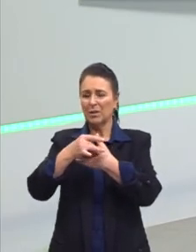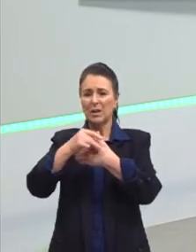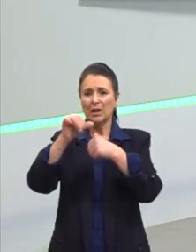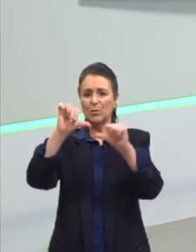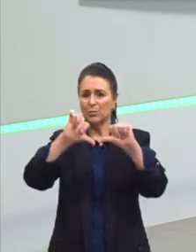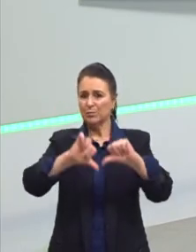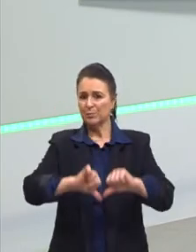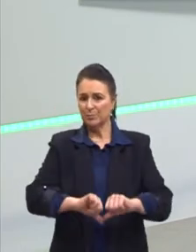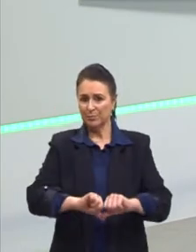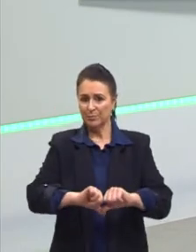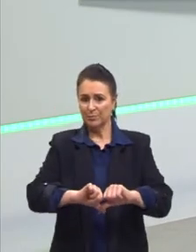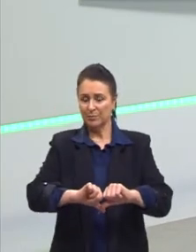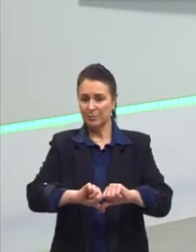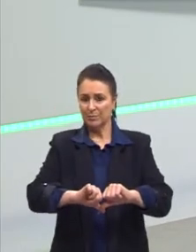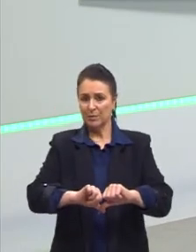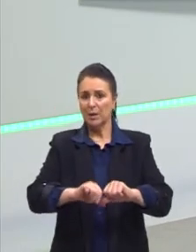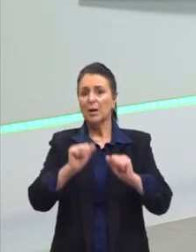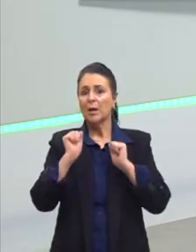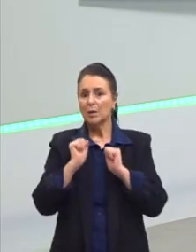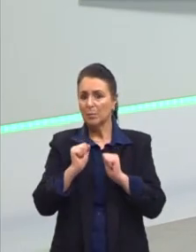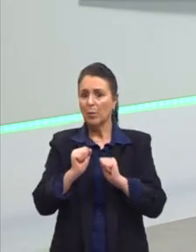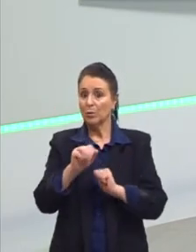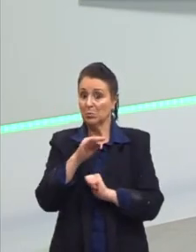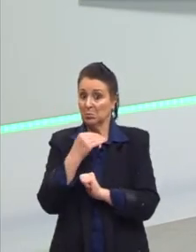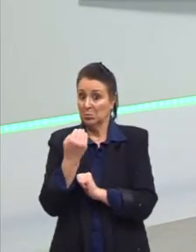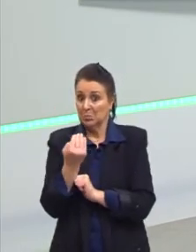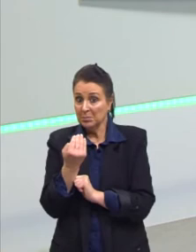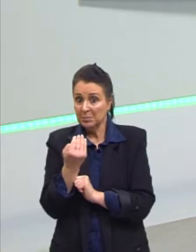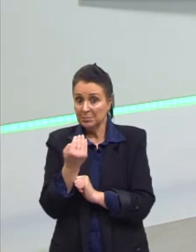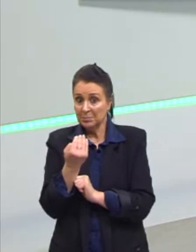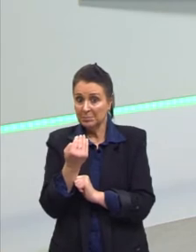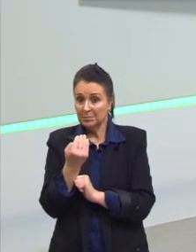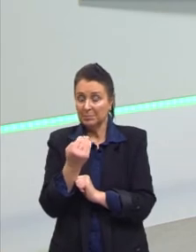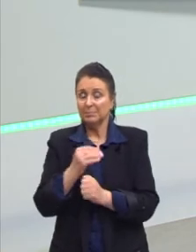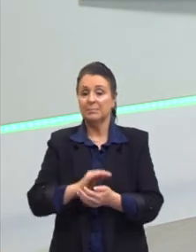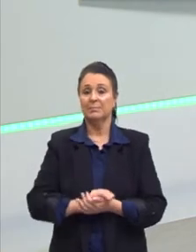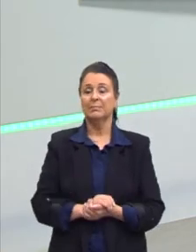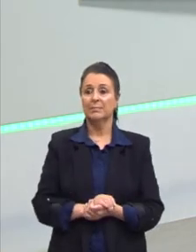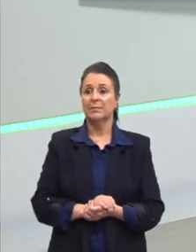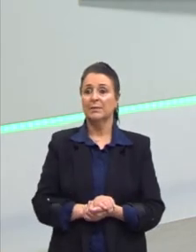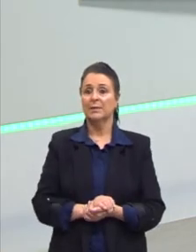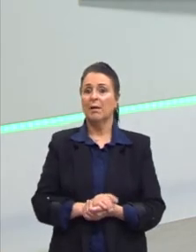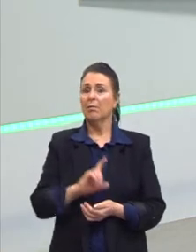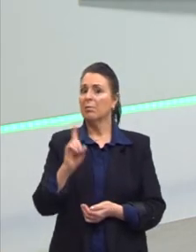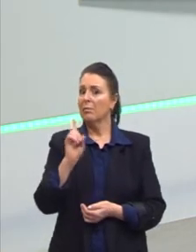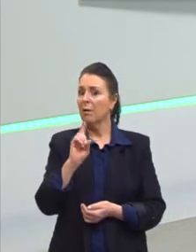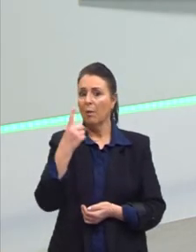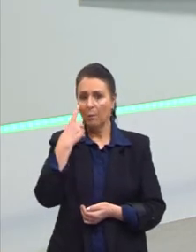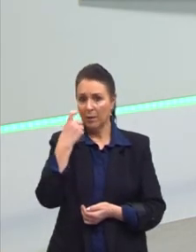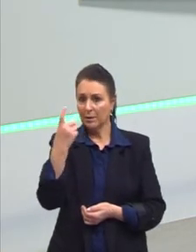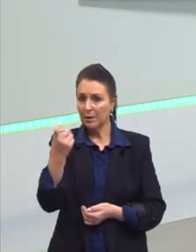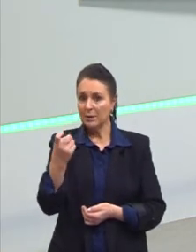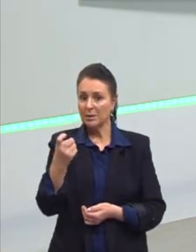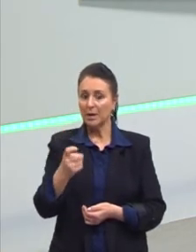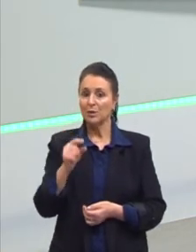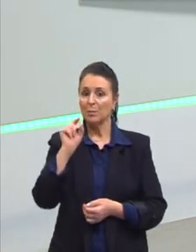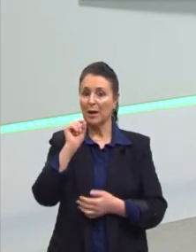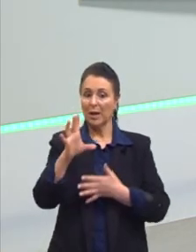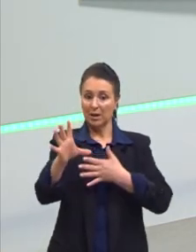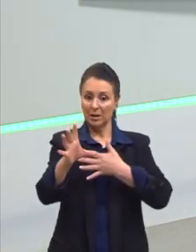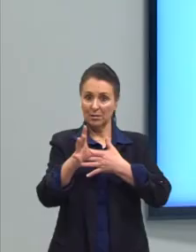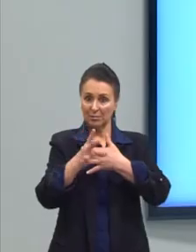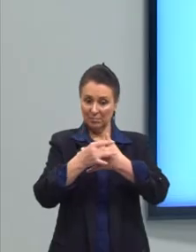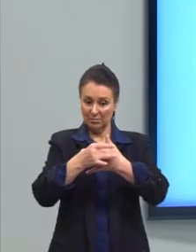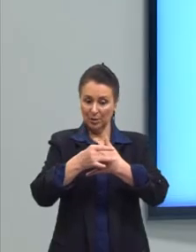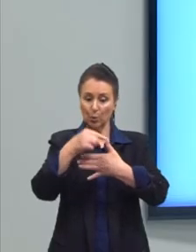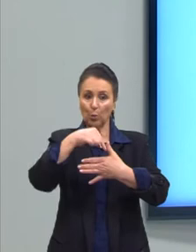muito debilitado, ele pode, algumas vezes, ir até a óbito. Não é interessante para o parasita levar o seu hospedeiro